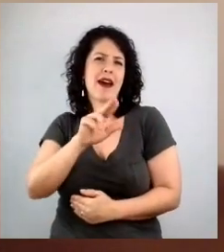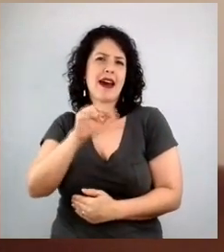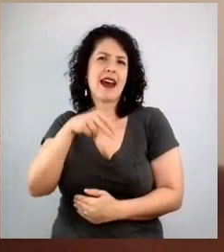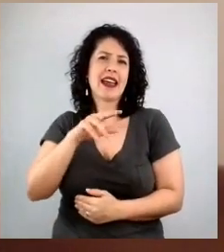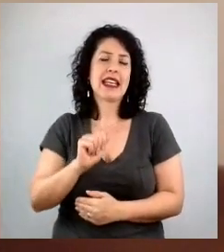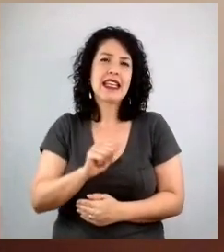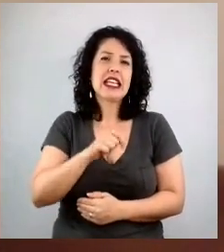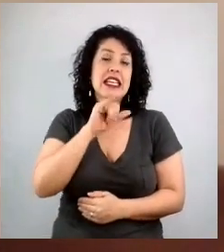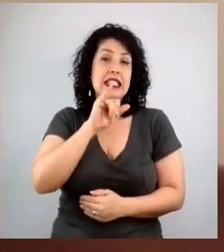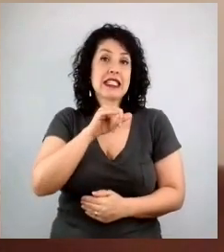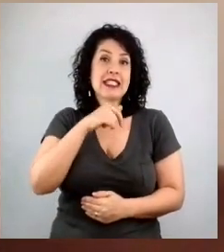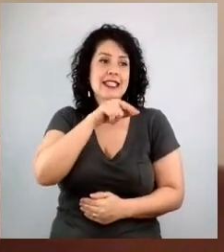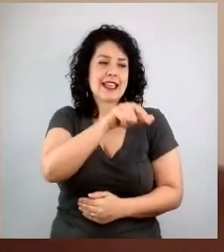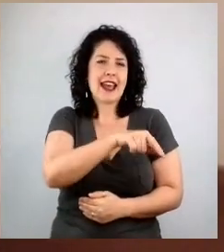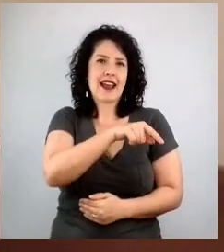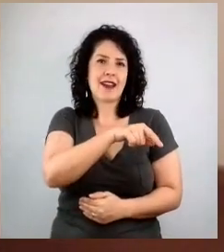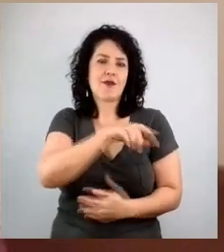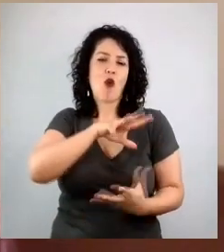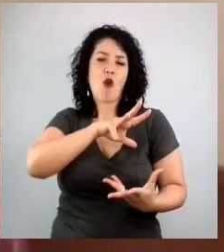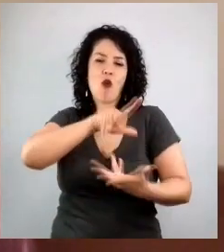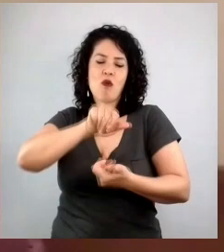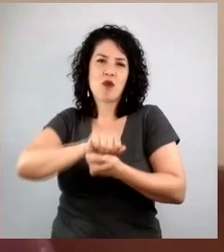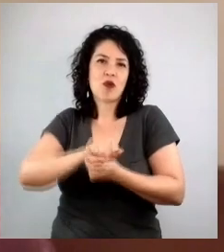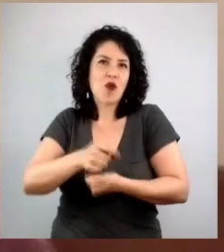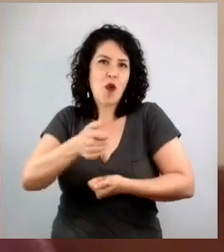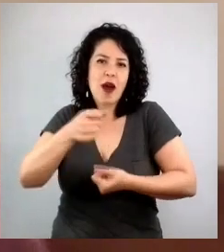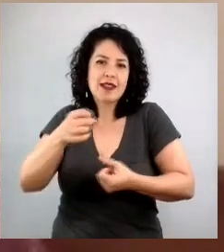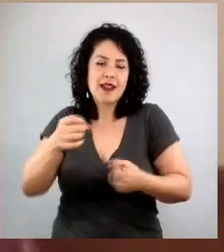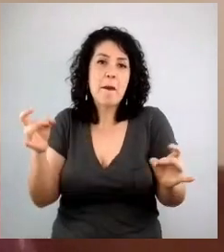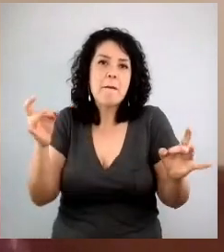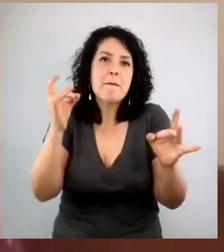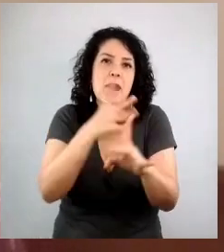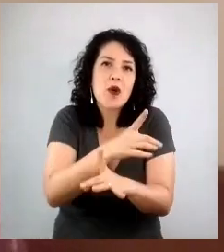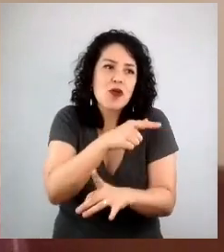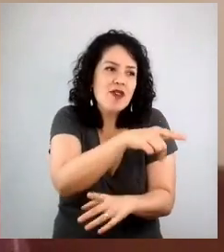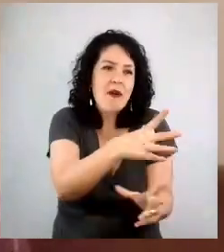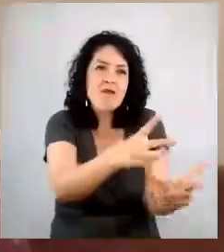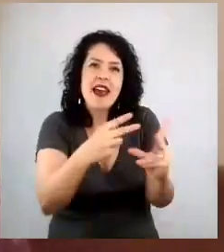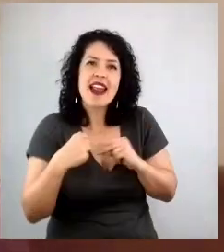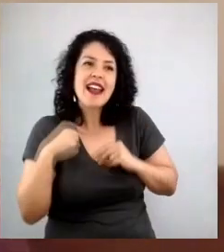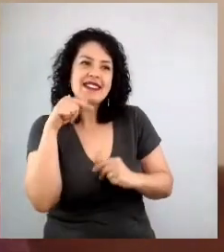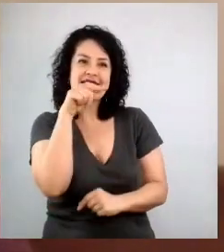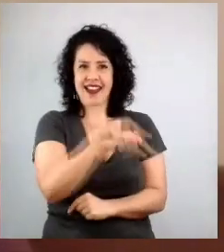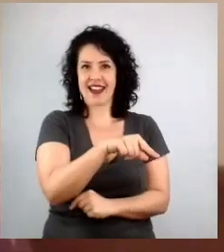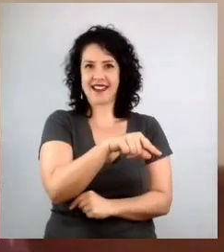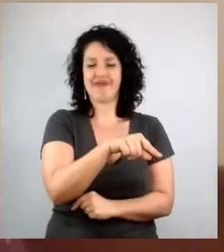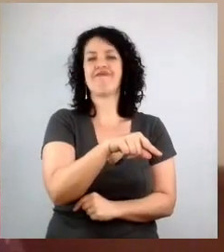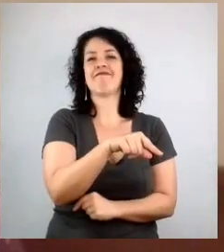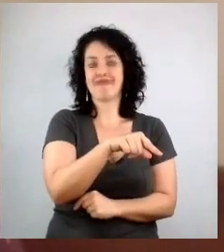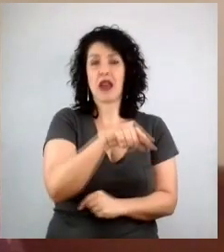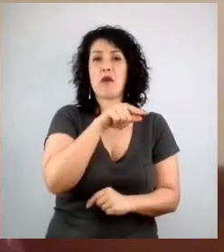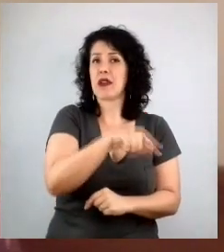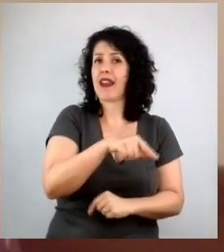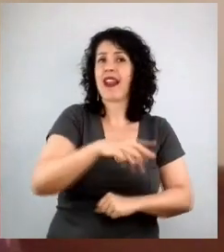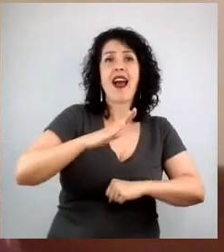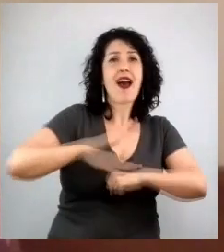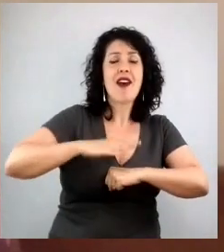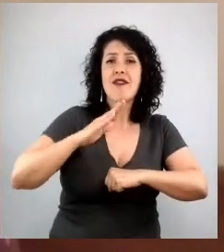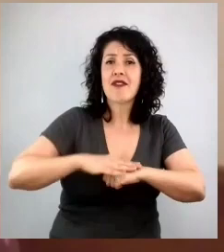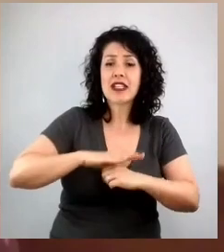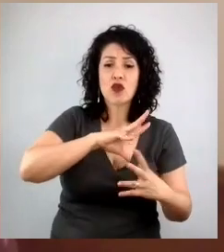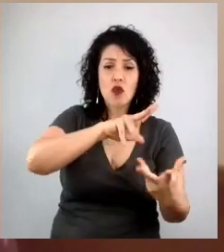Marina fez e representou e fez de diferença e a sorte é do mundo. Não que a gente deva para ela, porque ela fez o mundo ficar um pouco melhor